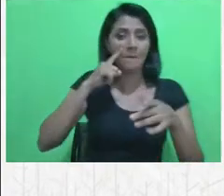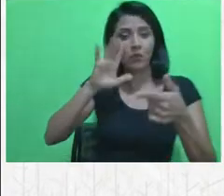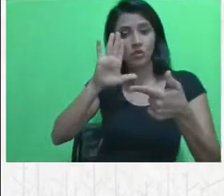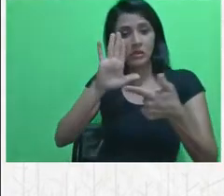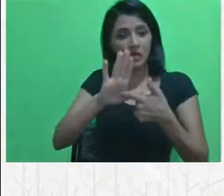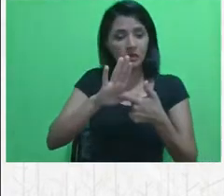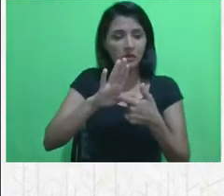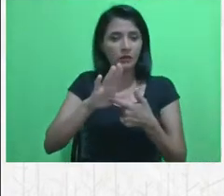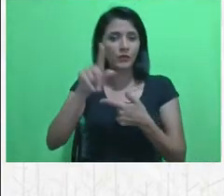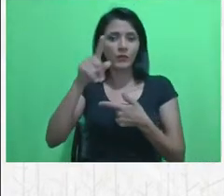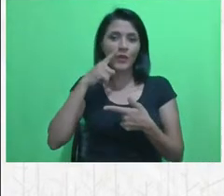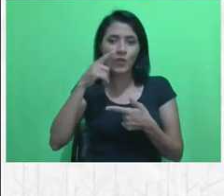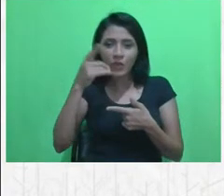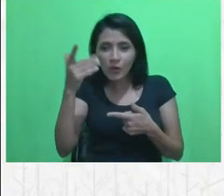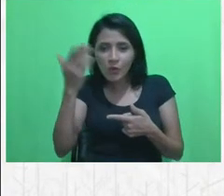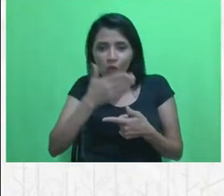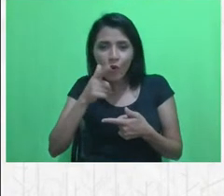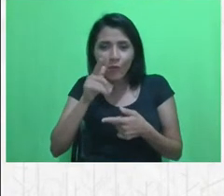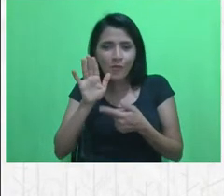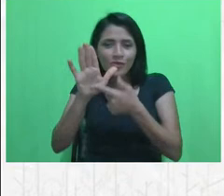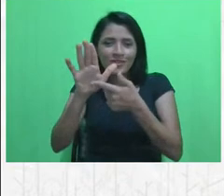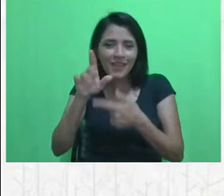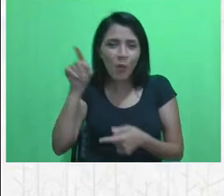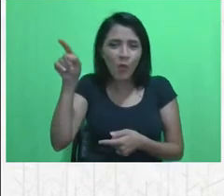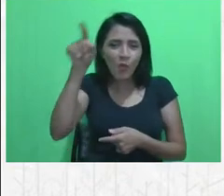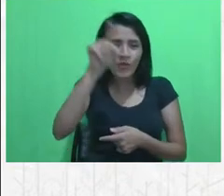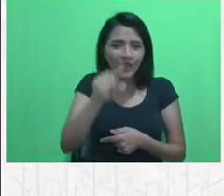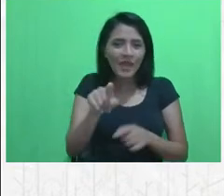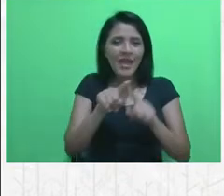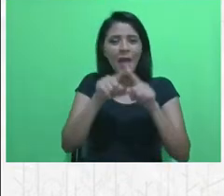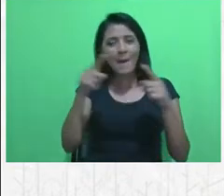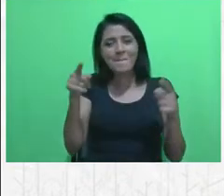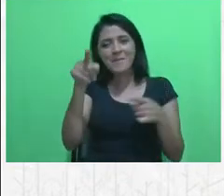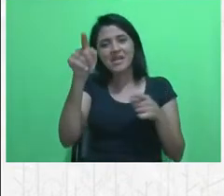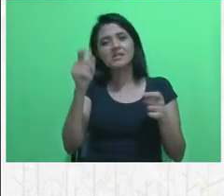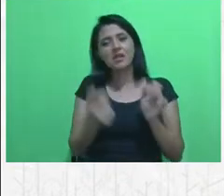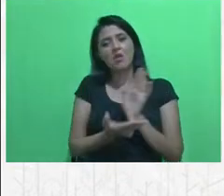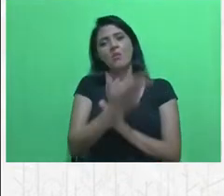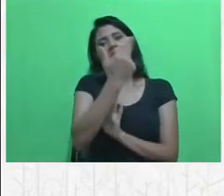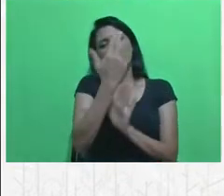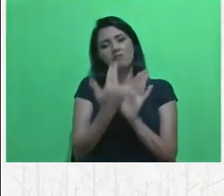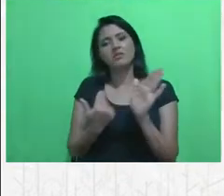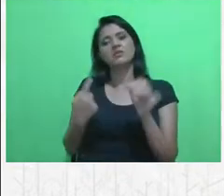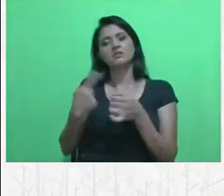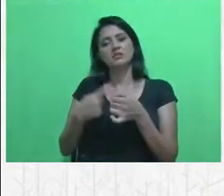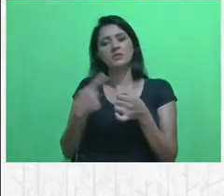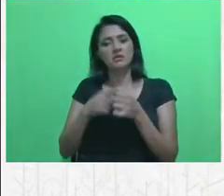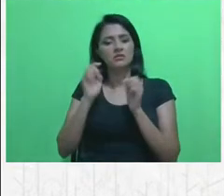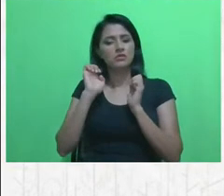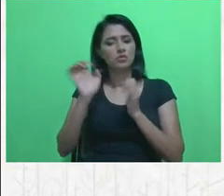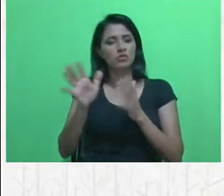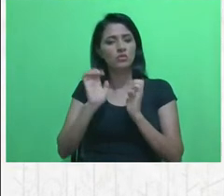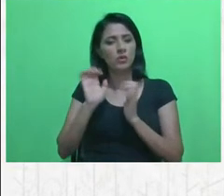como mostrar o dele, mas é o mapa da cidade estrutural e onde tem, assim, uma,